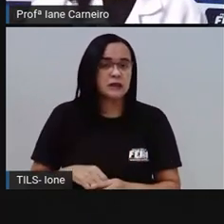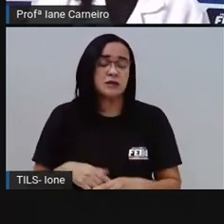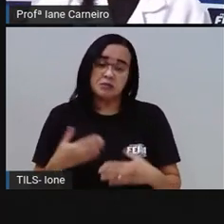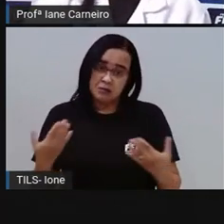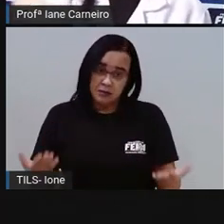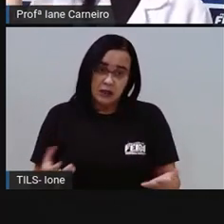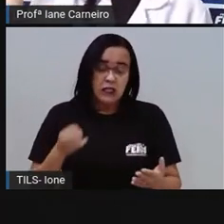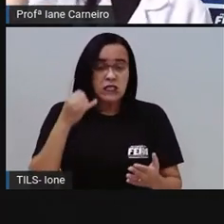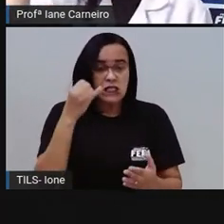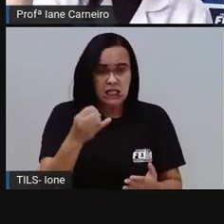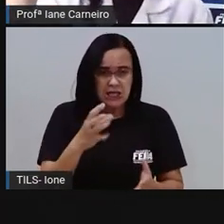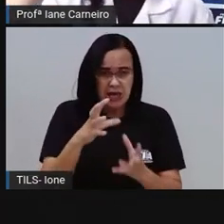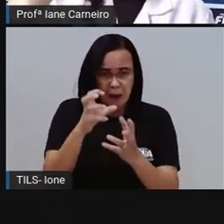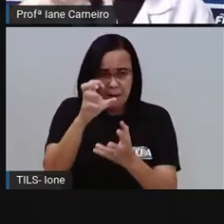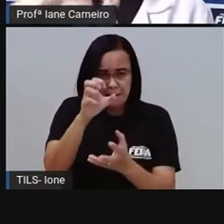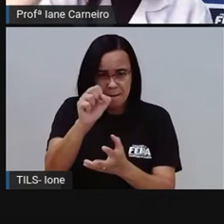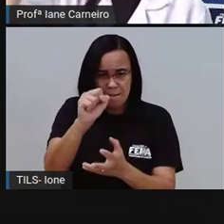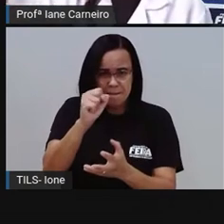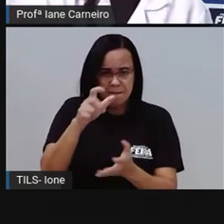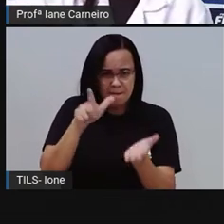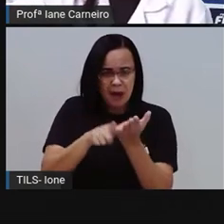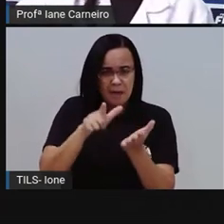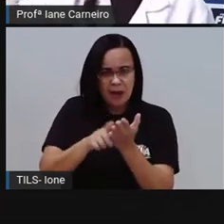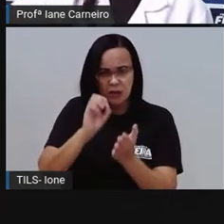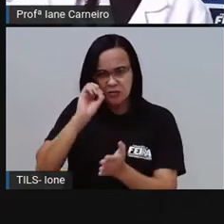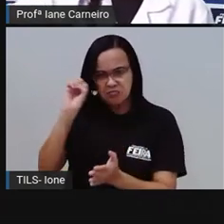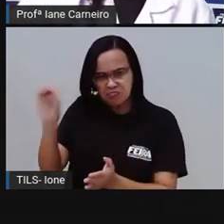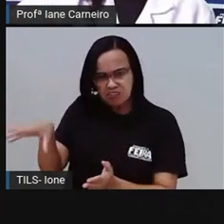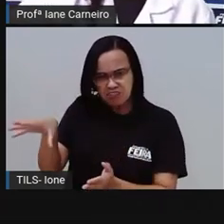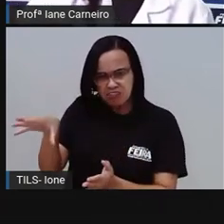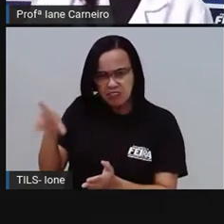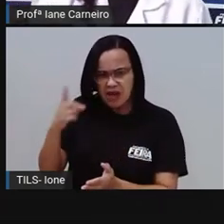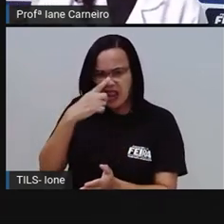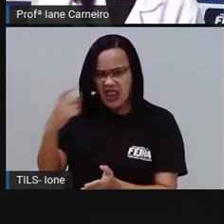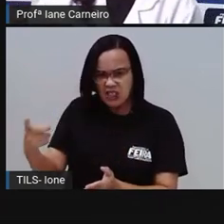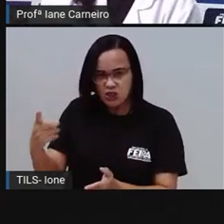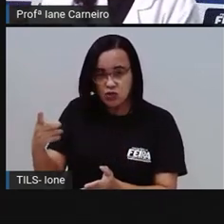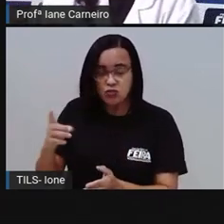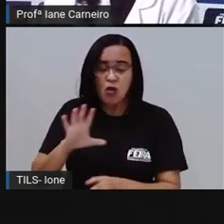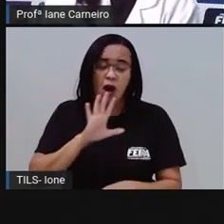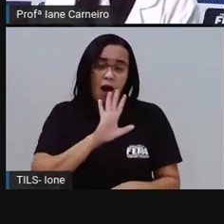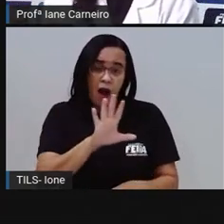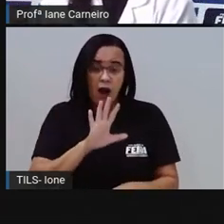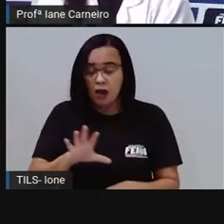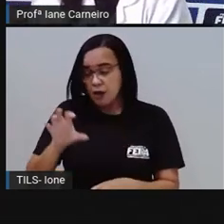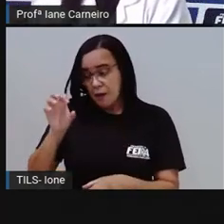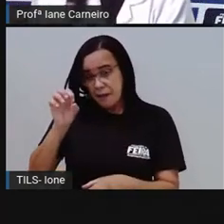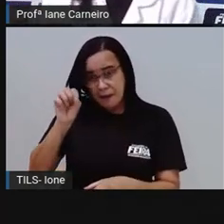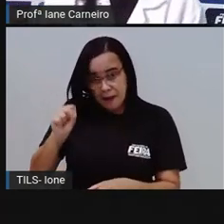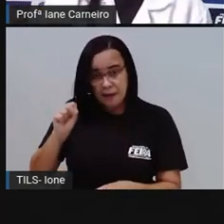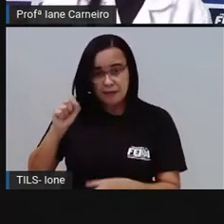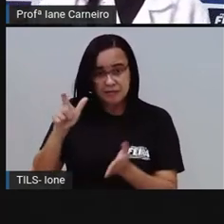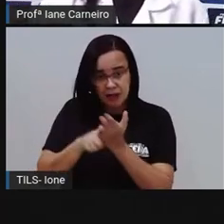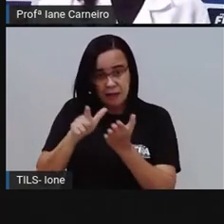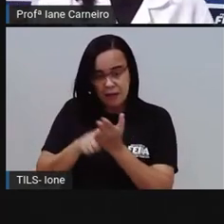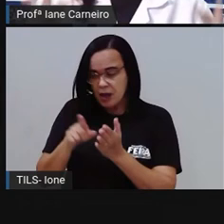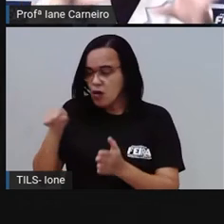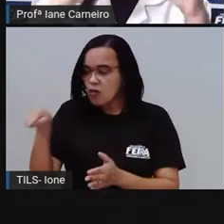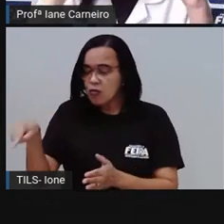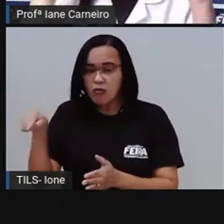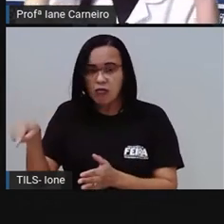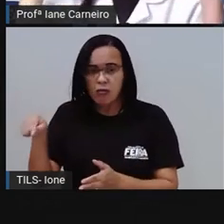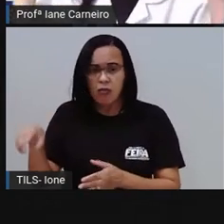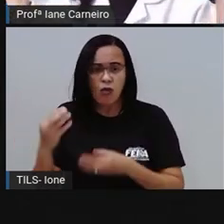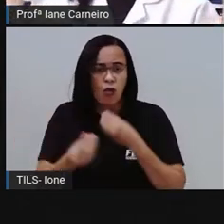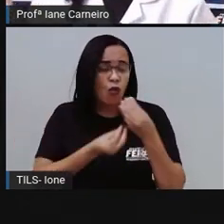corretamente, a coleta de lixo não levou ele embora, ficou lá, ó, no quintal, ele, de 3 a 6 meses o papel vai